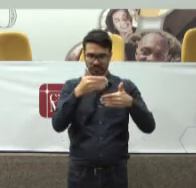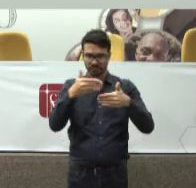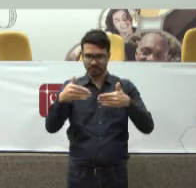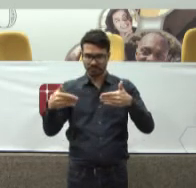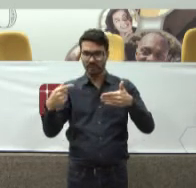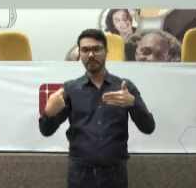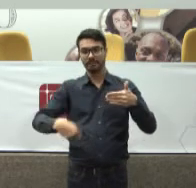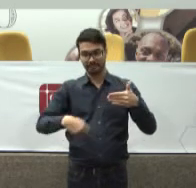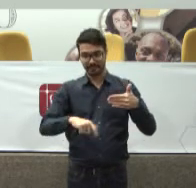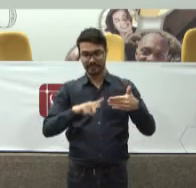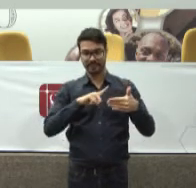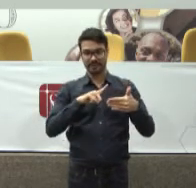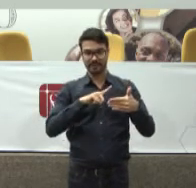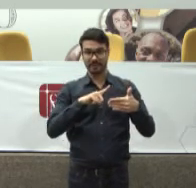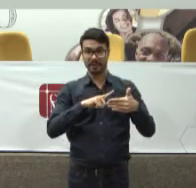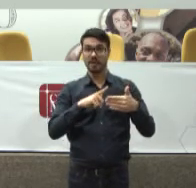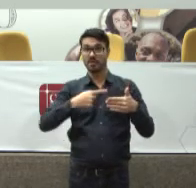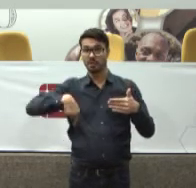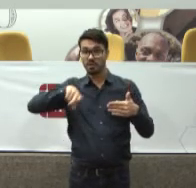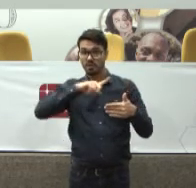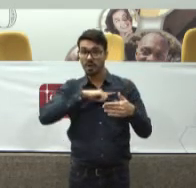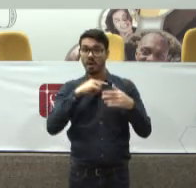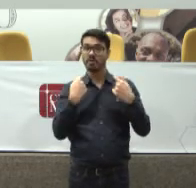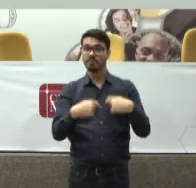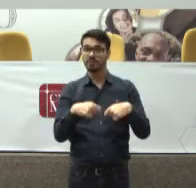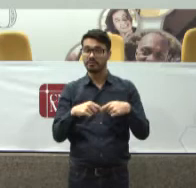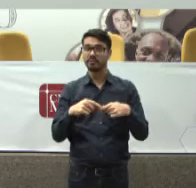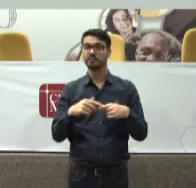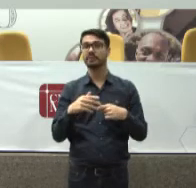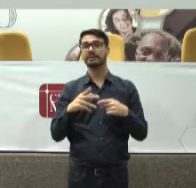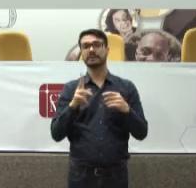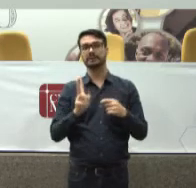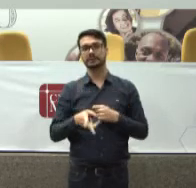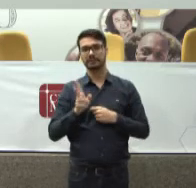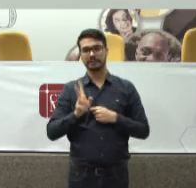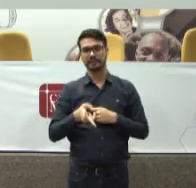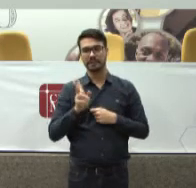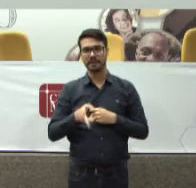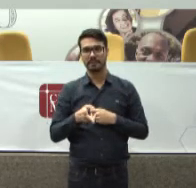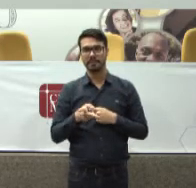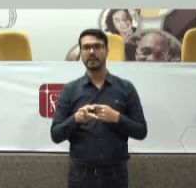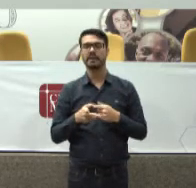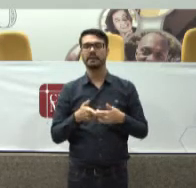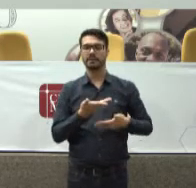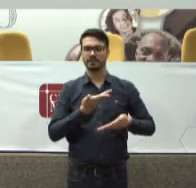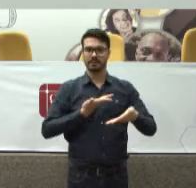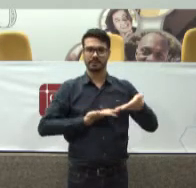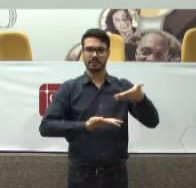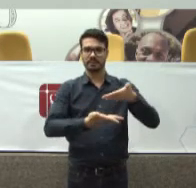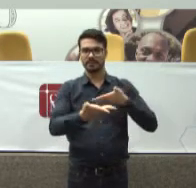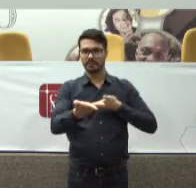Nós temos que se atuar De algumas maneiras Sempre num processo de negociação